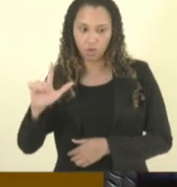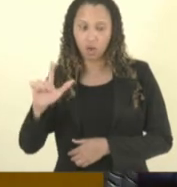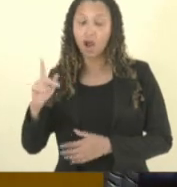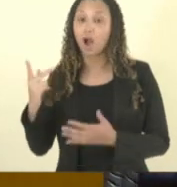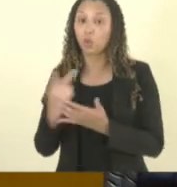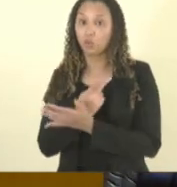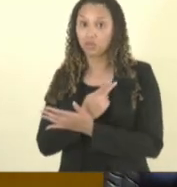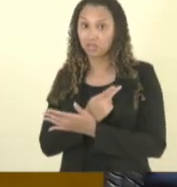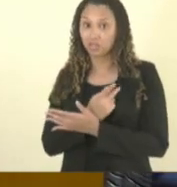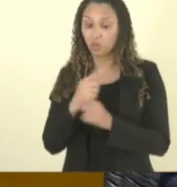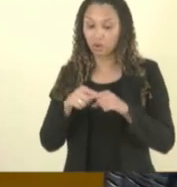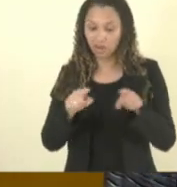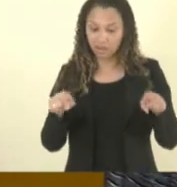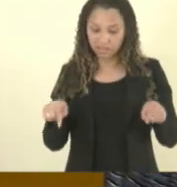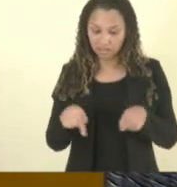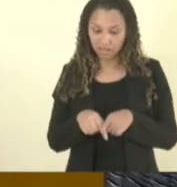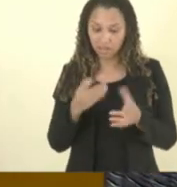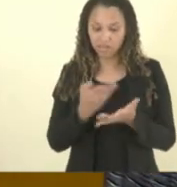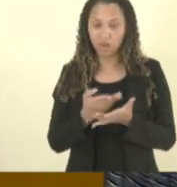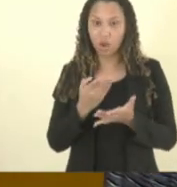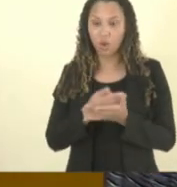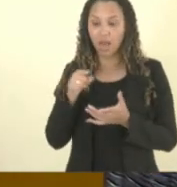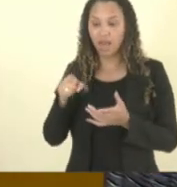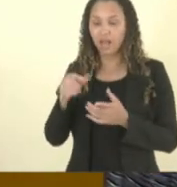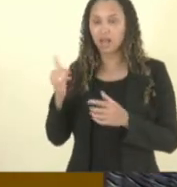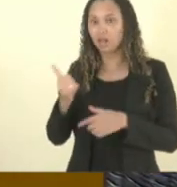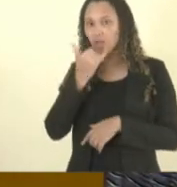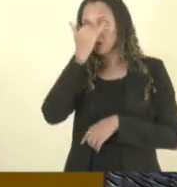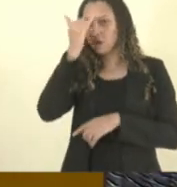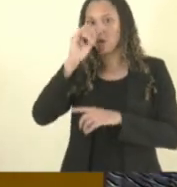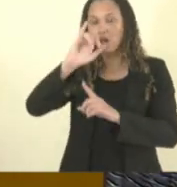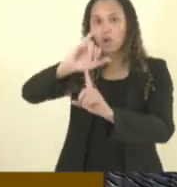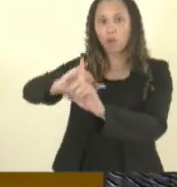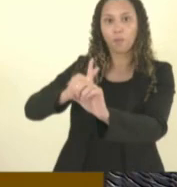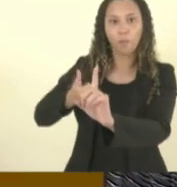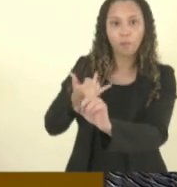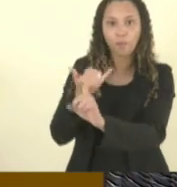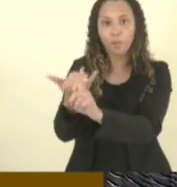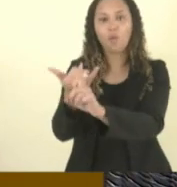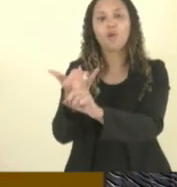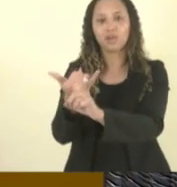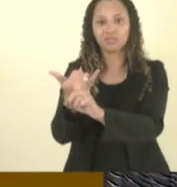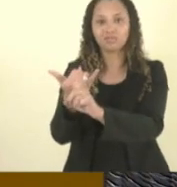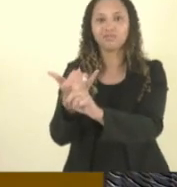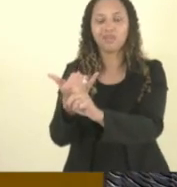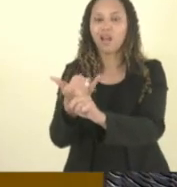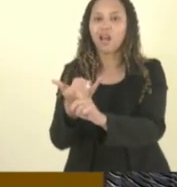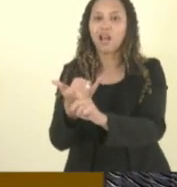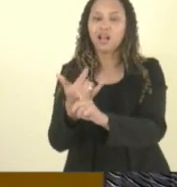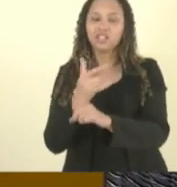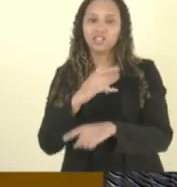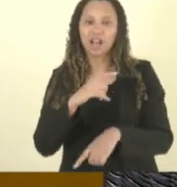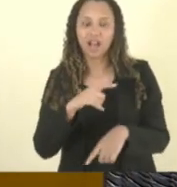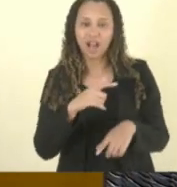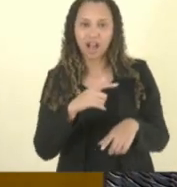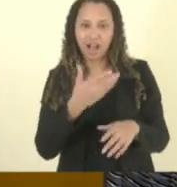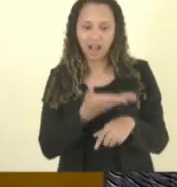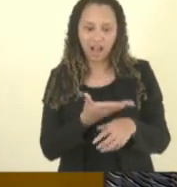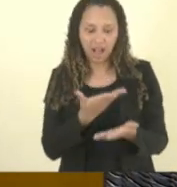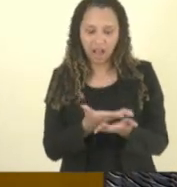dentro de sala de aula pois ele estava em aula vaga sem nenhum professor dentro da sala